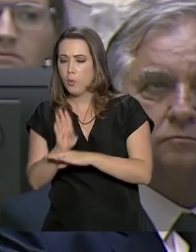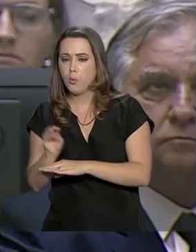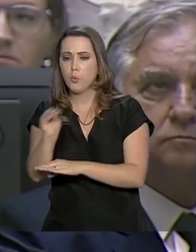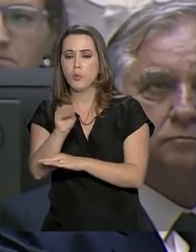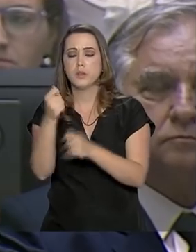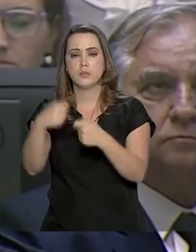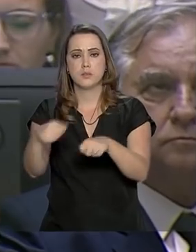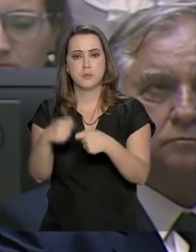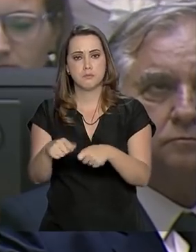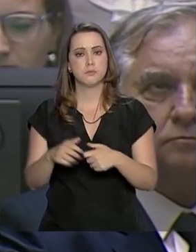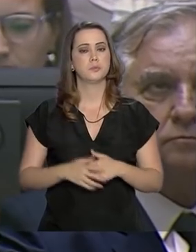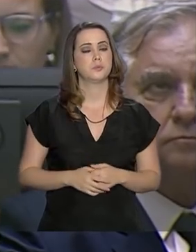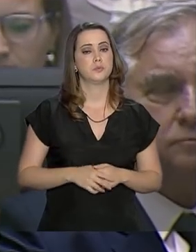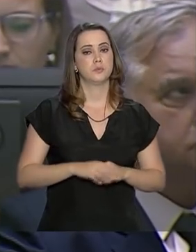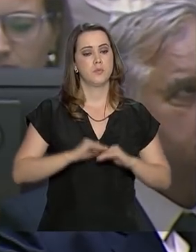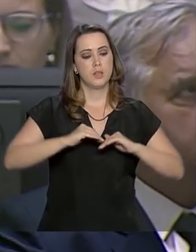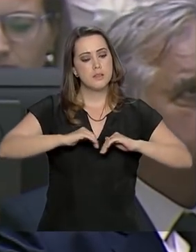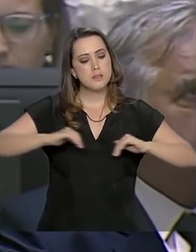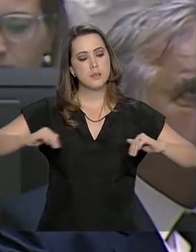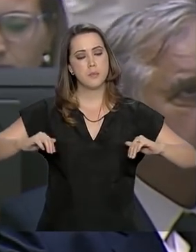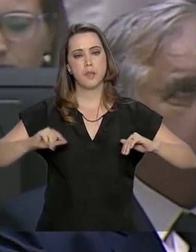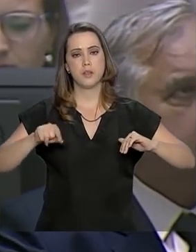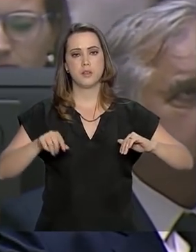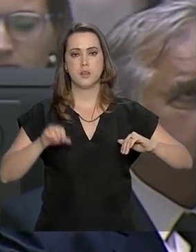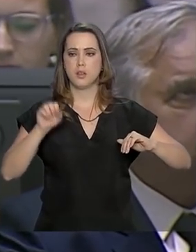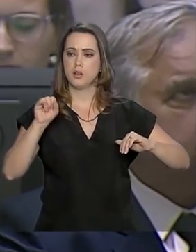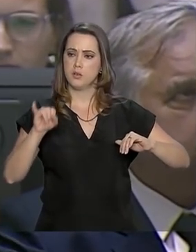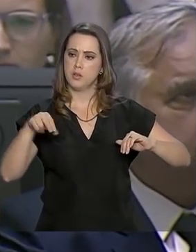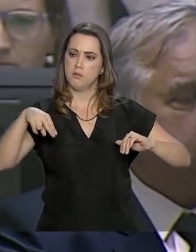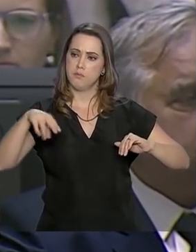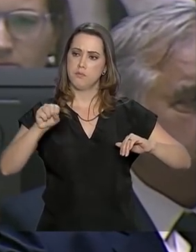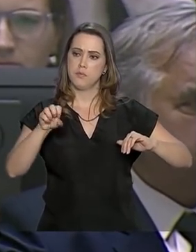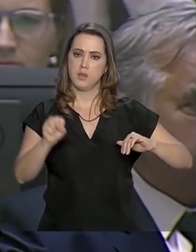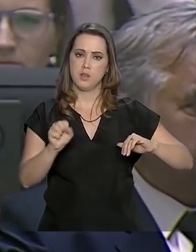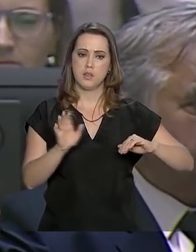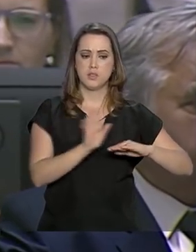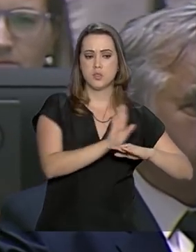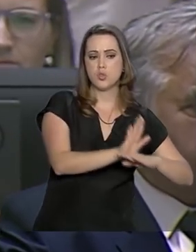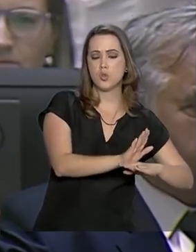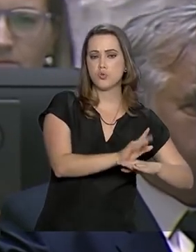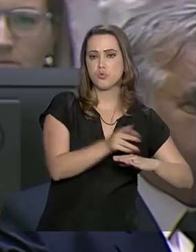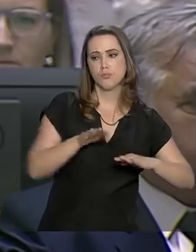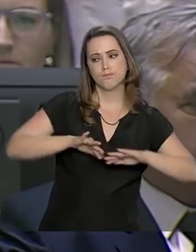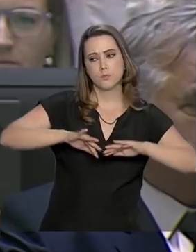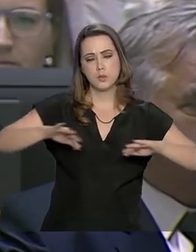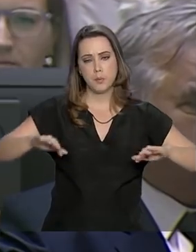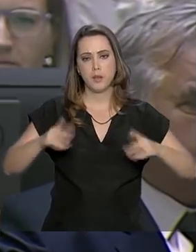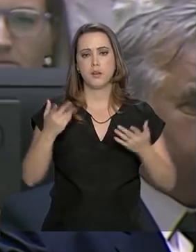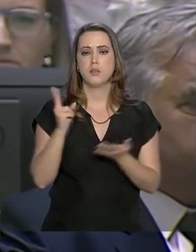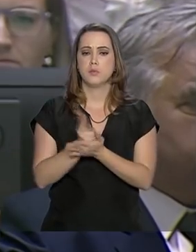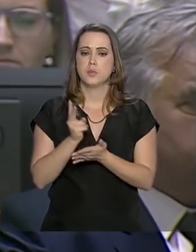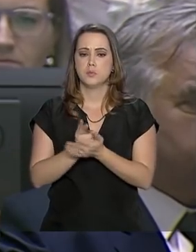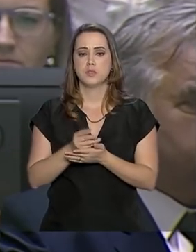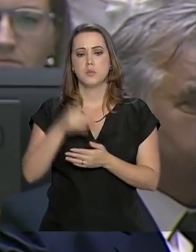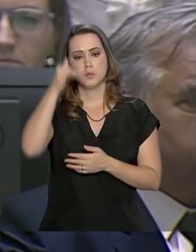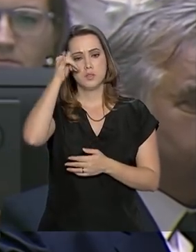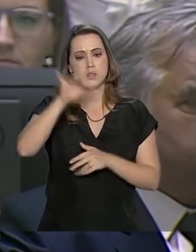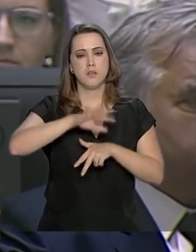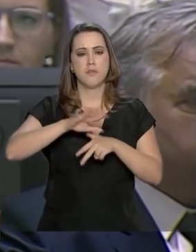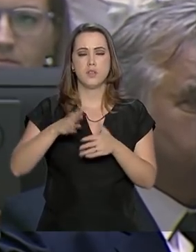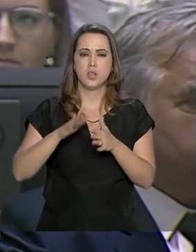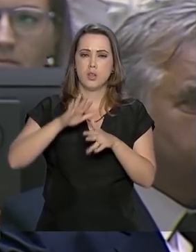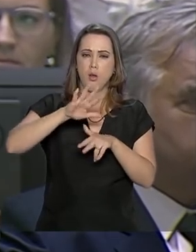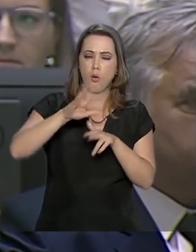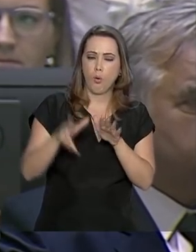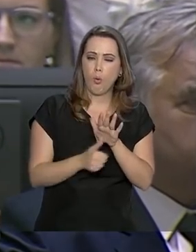a quem mais precisa, separando previdência de assistência, ao mesmo tempo em que se combate fraudes